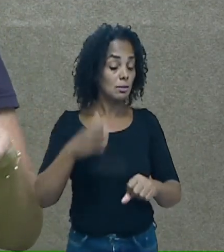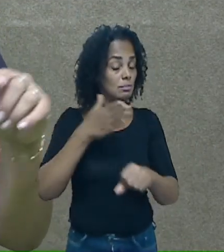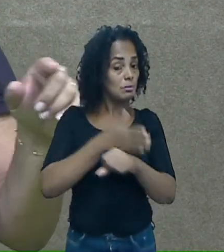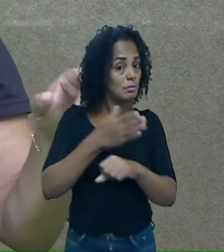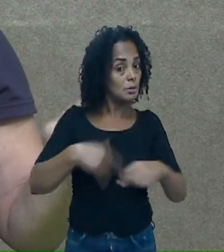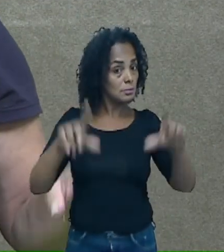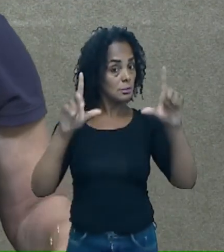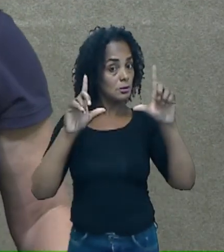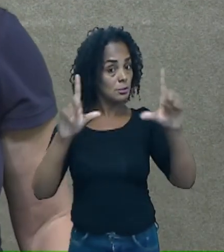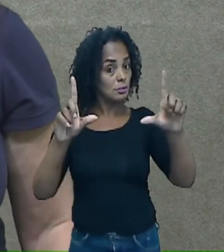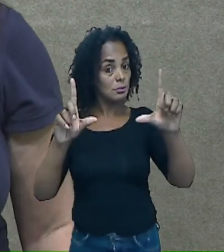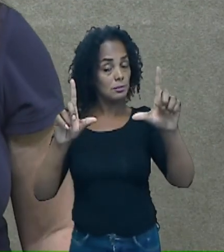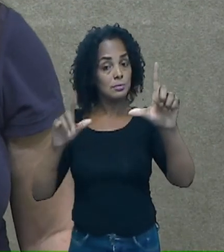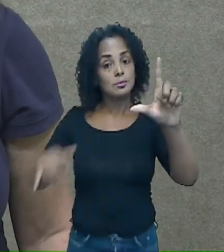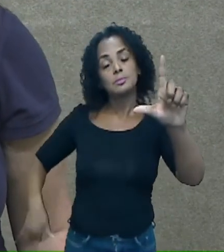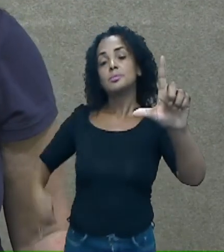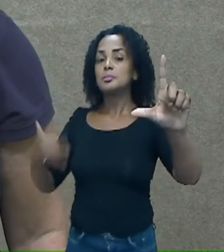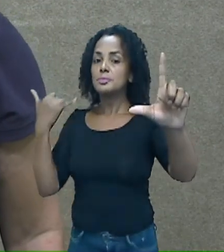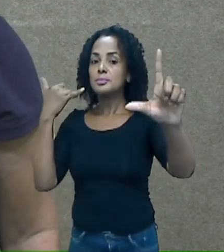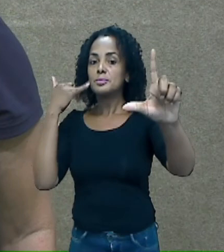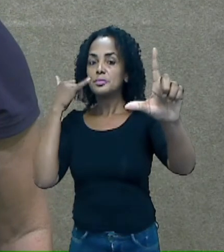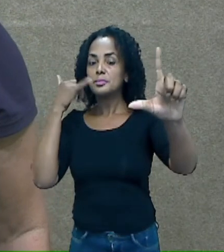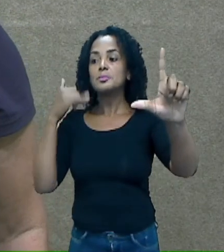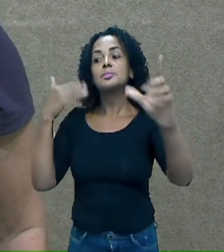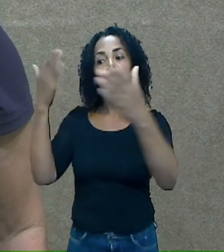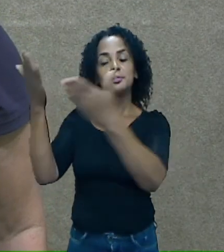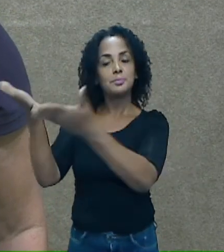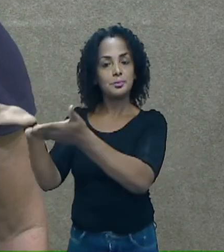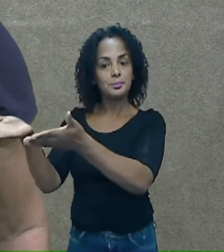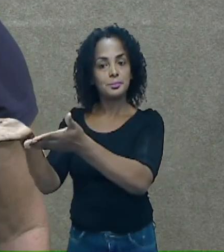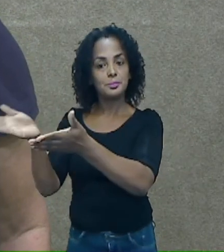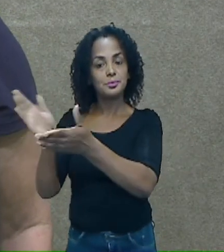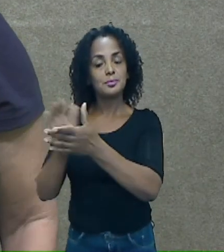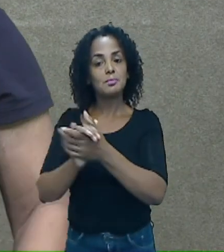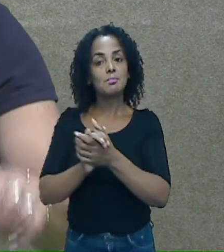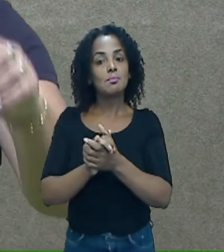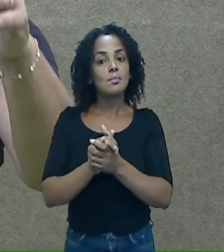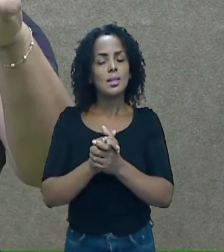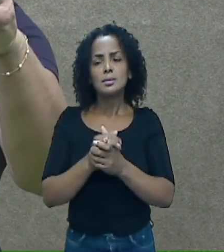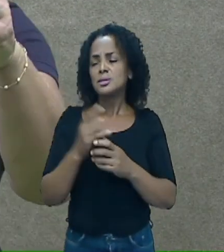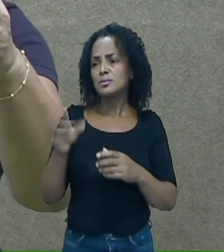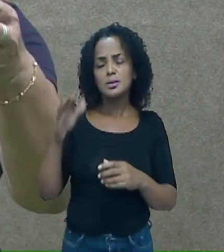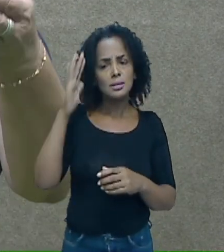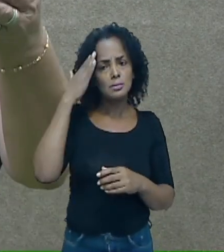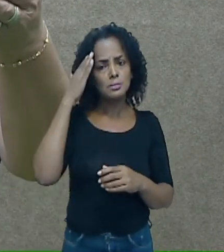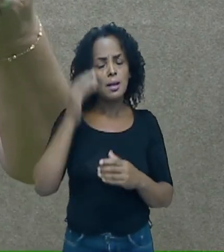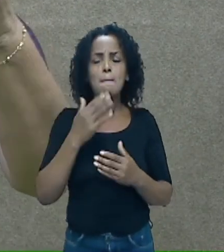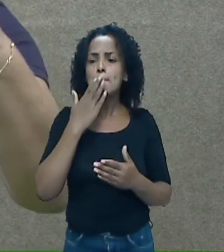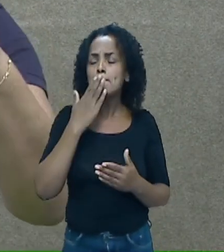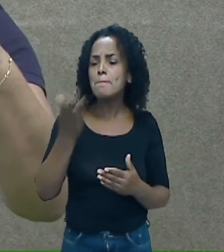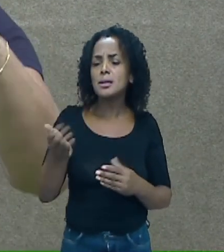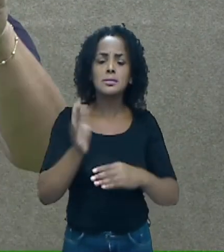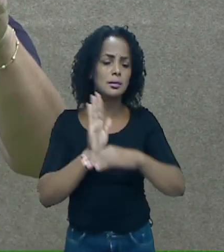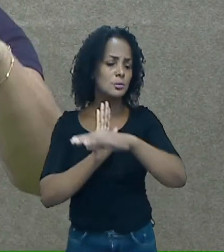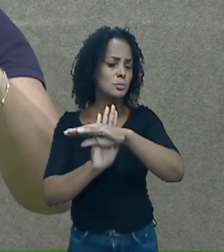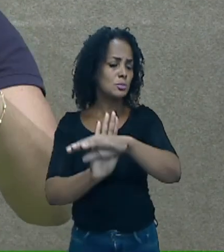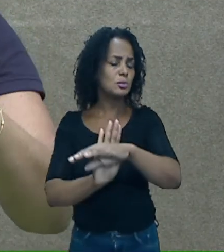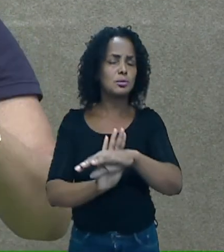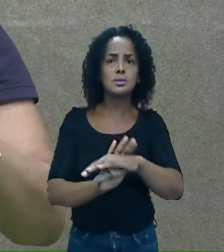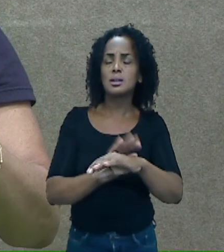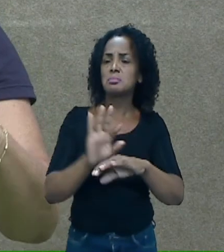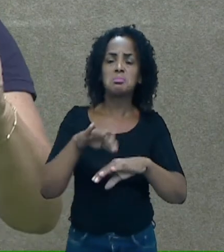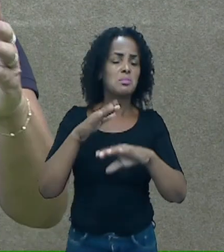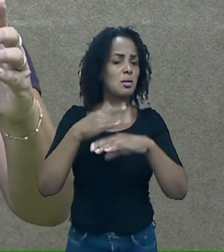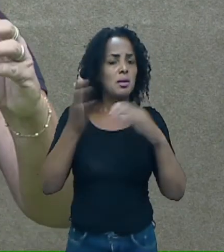apontar a câmera do seu celular para esse símbolo que aparece aí na sua TV. Se você não souber, peça ajuda a alguém da sua